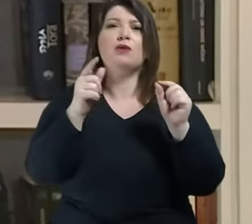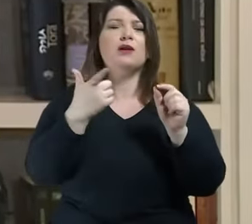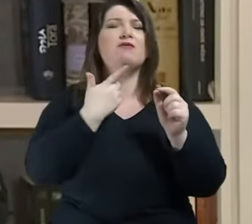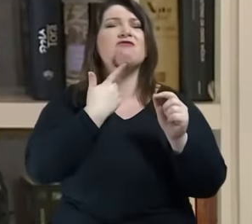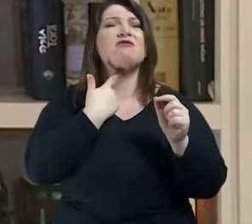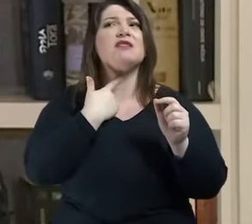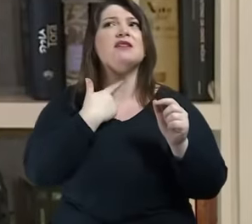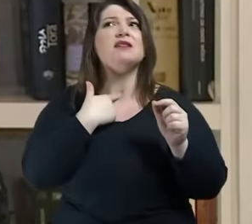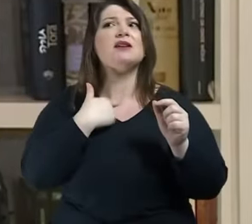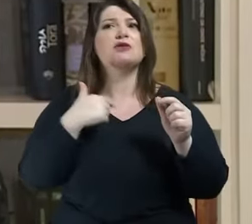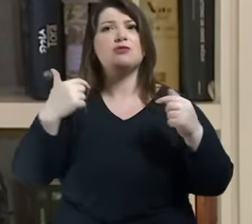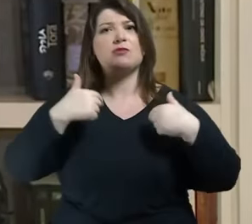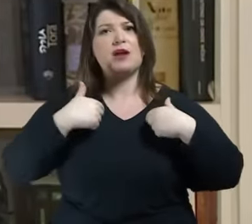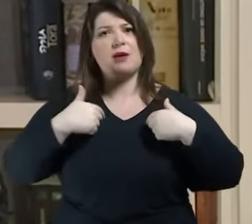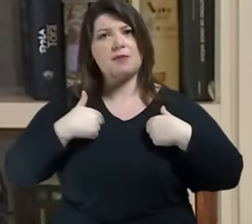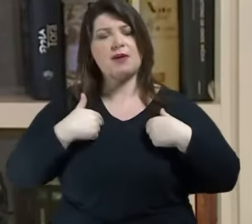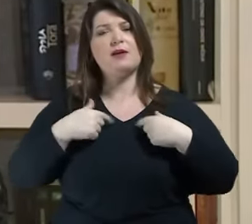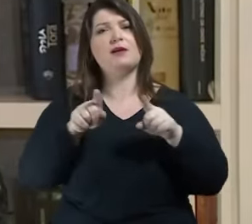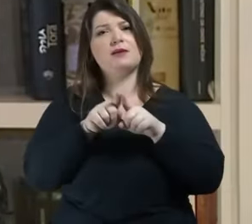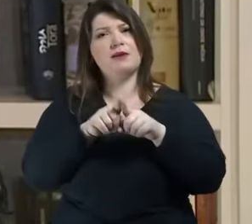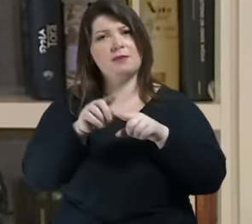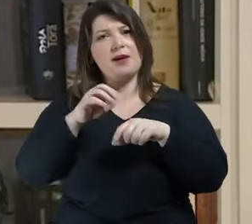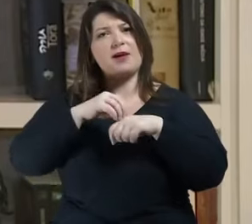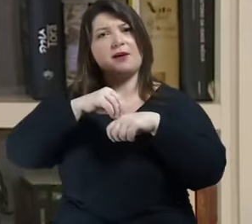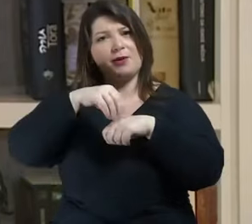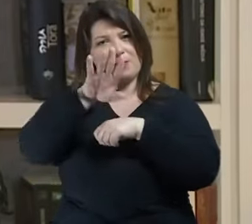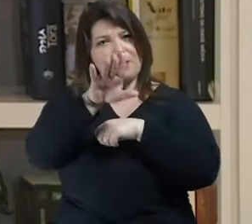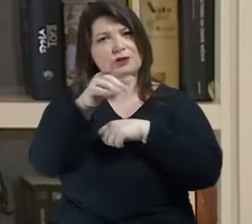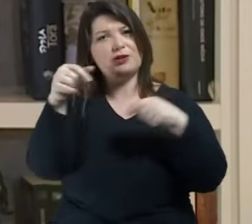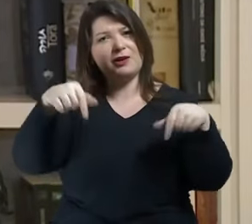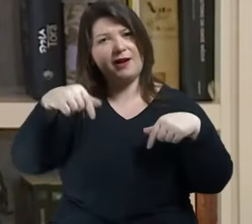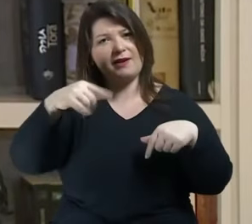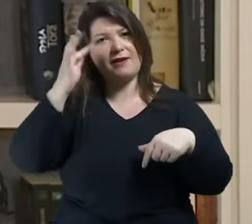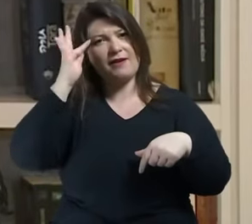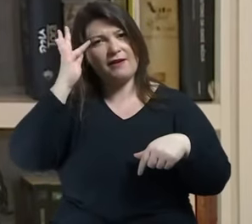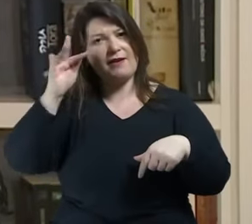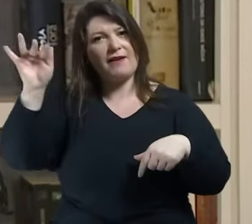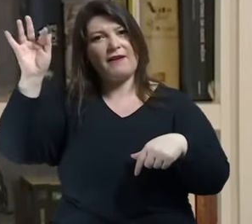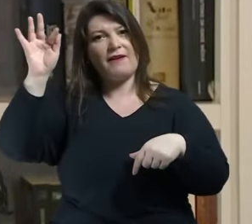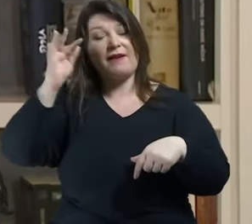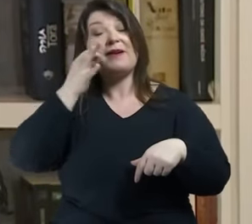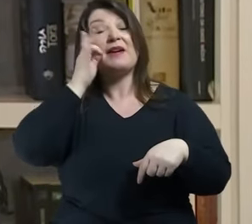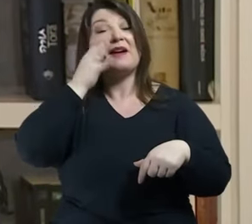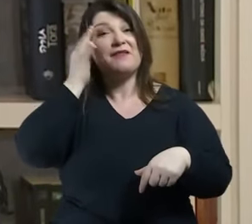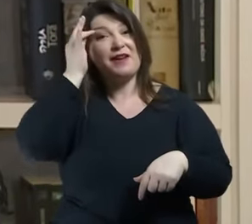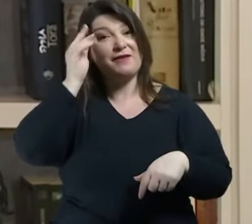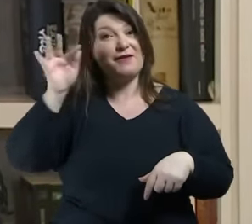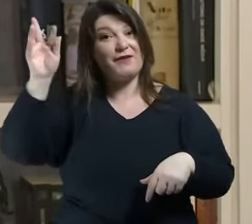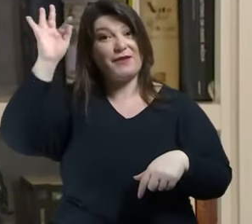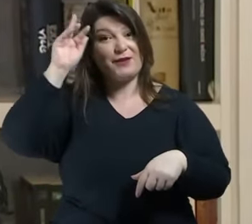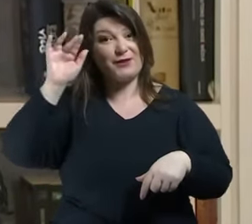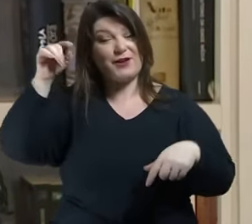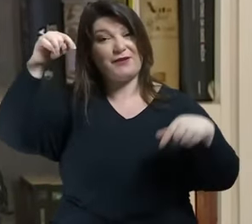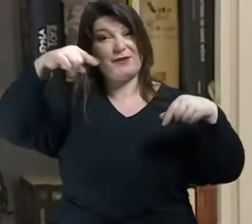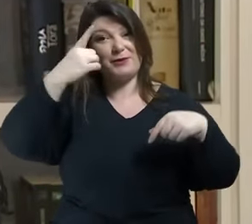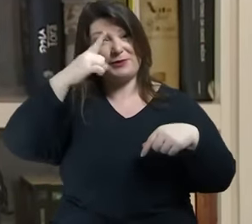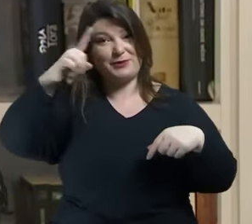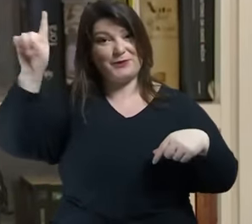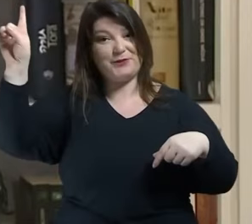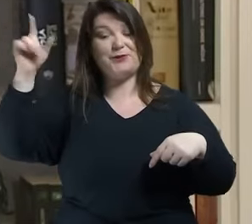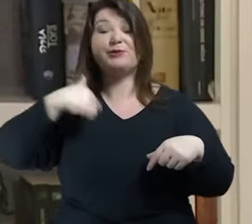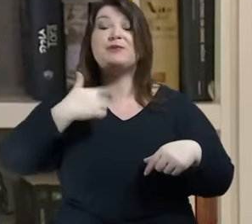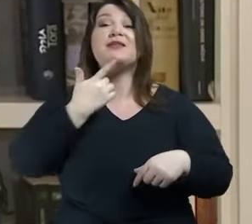e eu compartilho com vocês nesse último café filosófico aqui do Instituto CPFL meu grande desejo